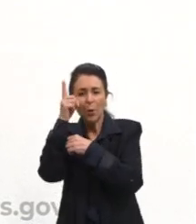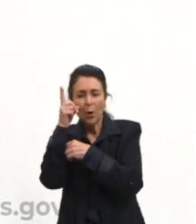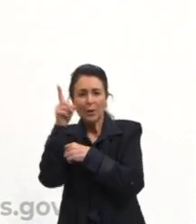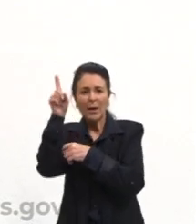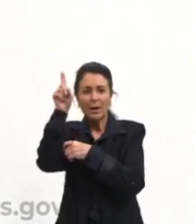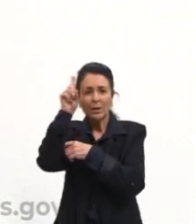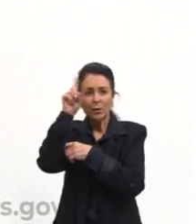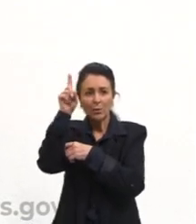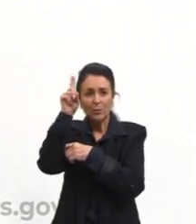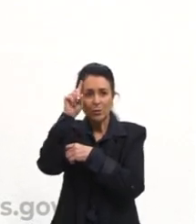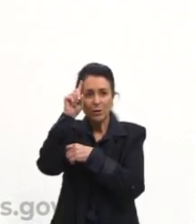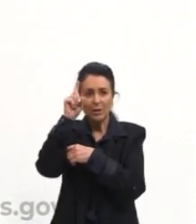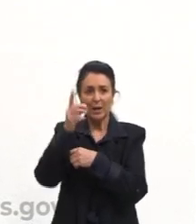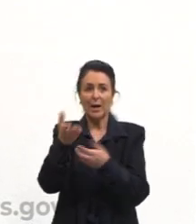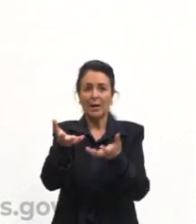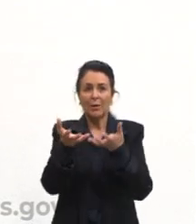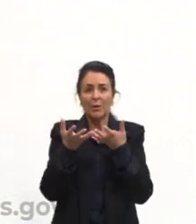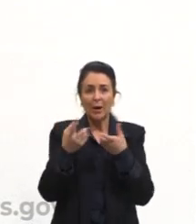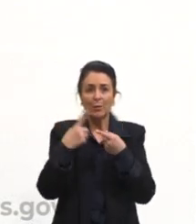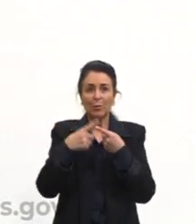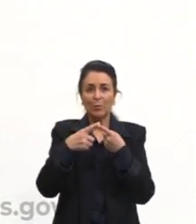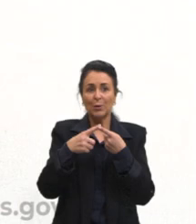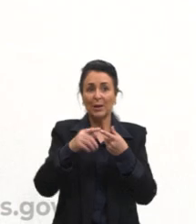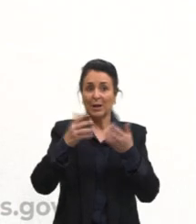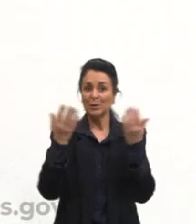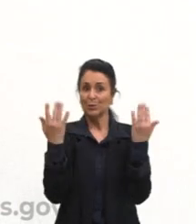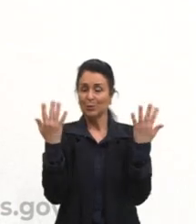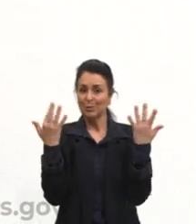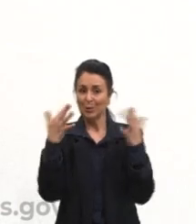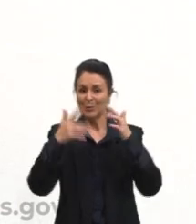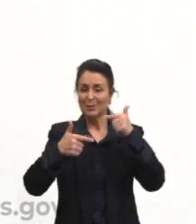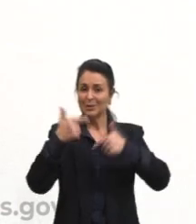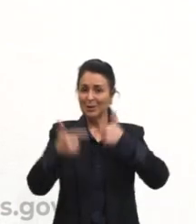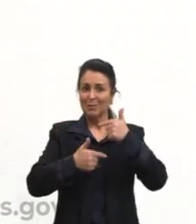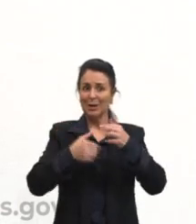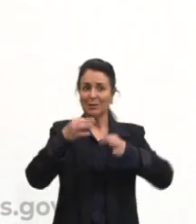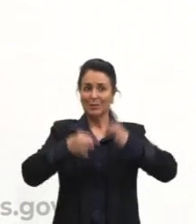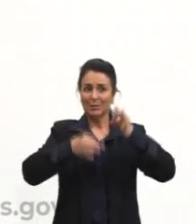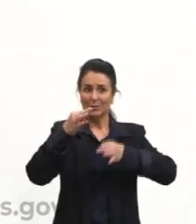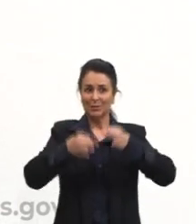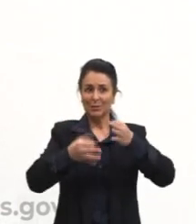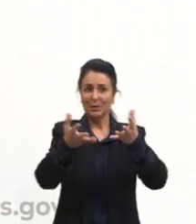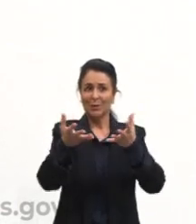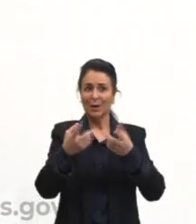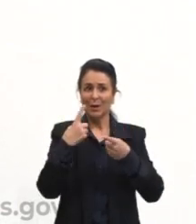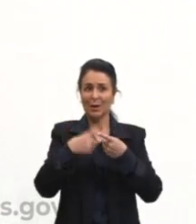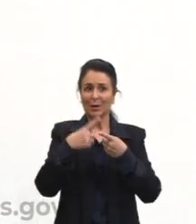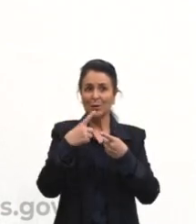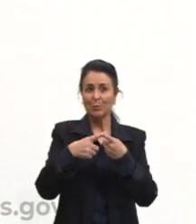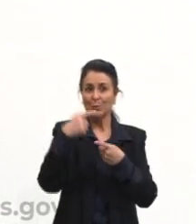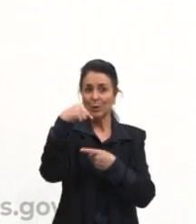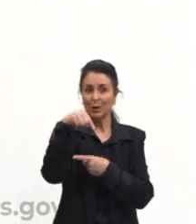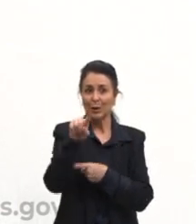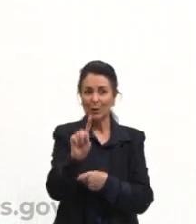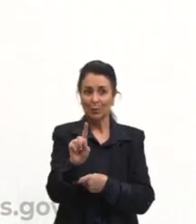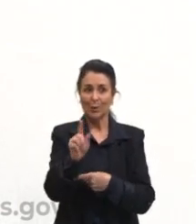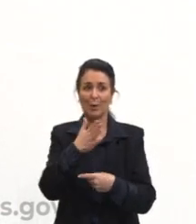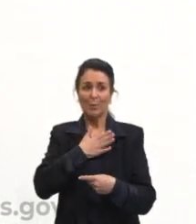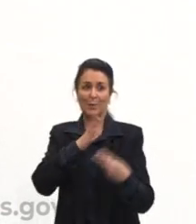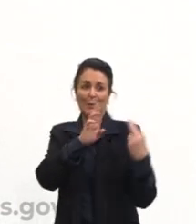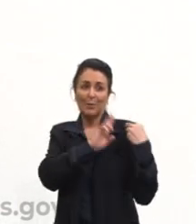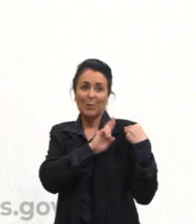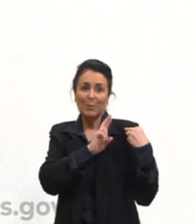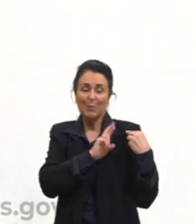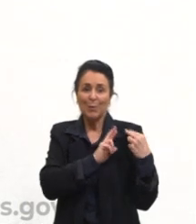justicia. Te quiero es porque sos mi amor, mi cúmplice y todo. En la calle, codo a codo,